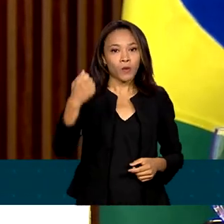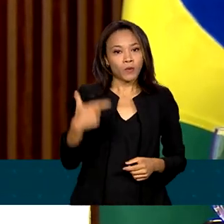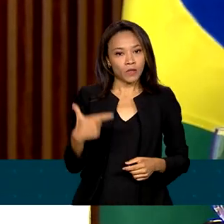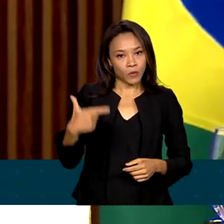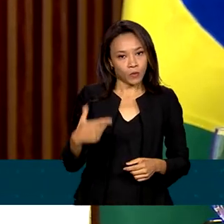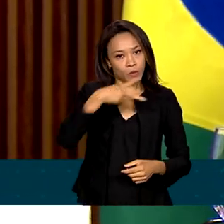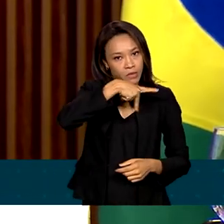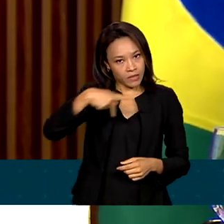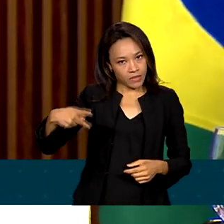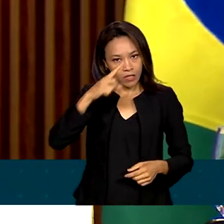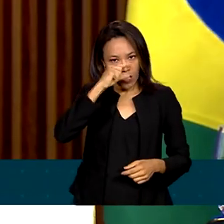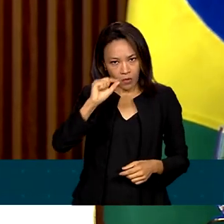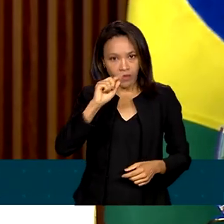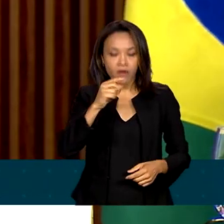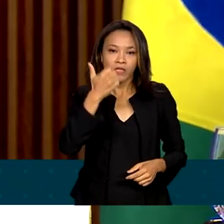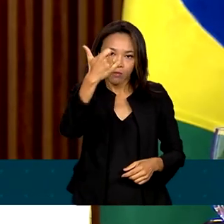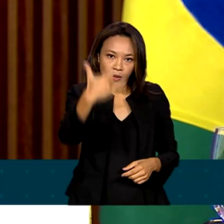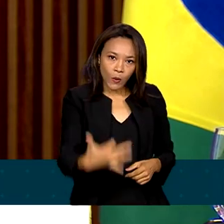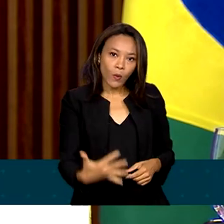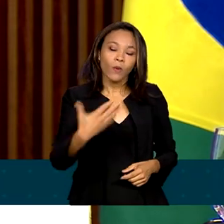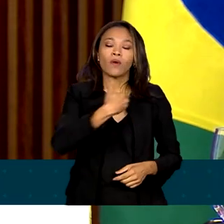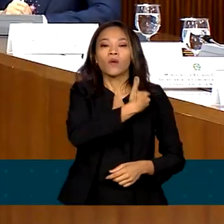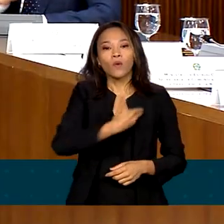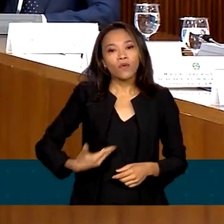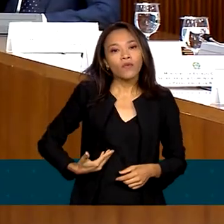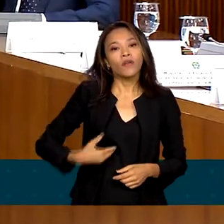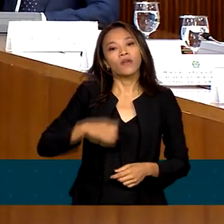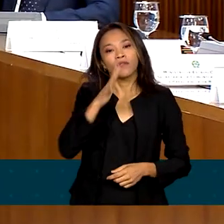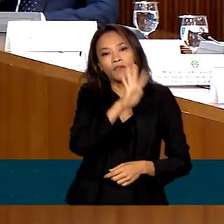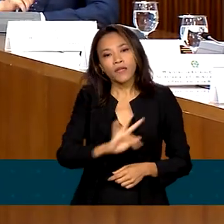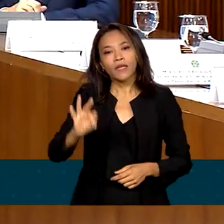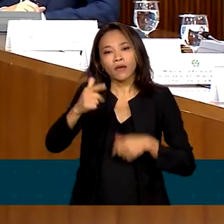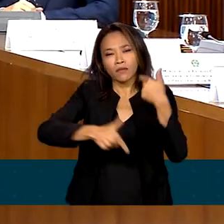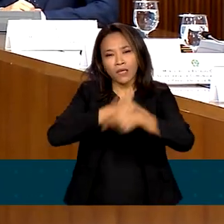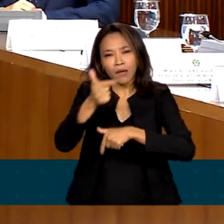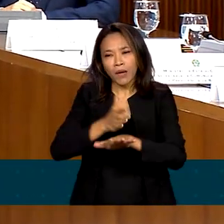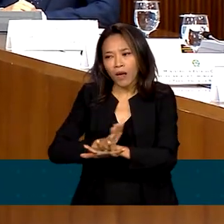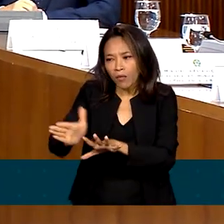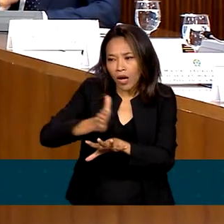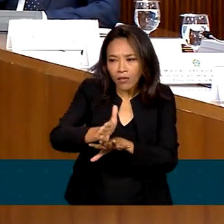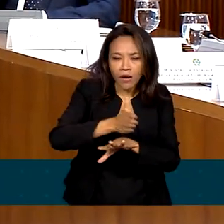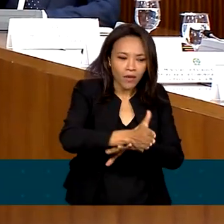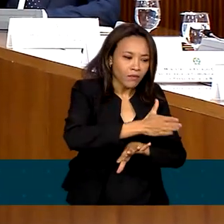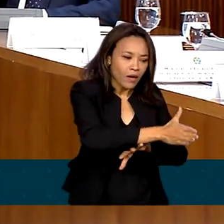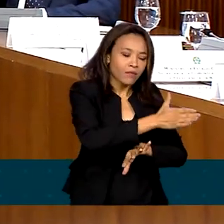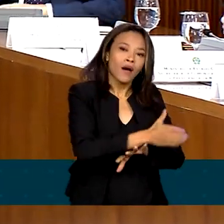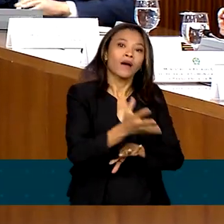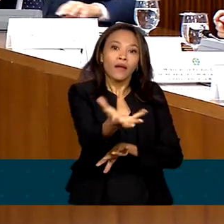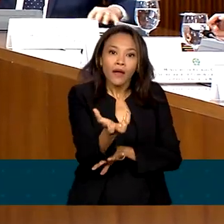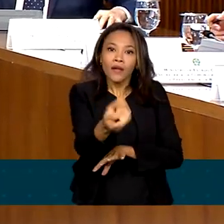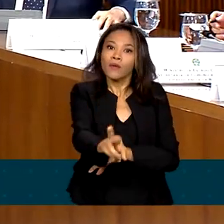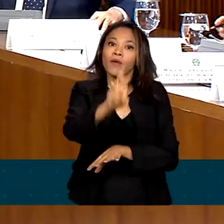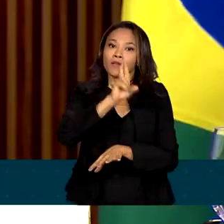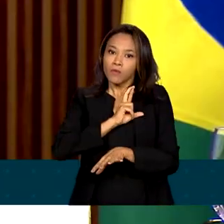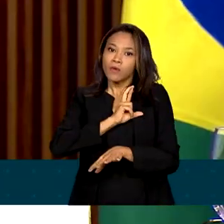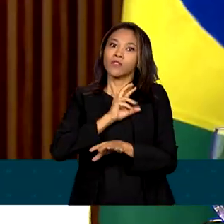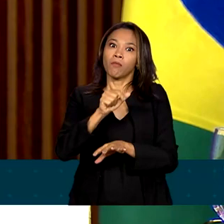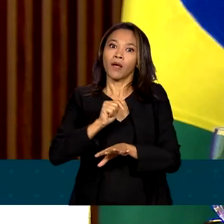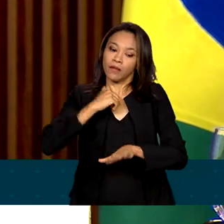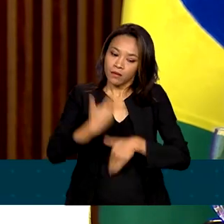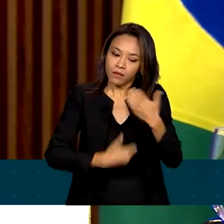destacou que o governo federal trabalha em várias frentes em busca de resultados que auxiliem no desenvolvimento do país.